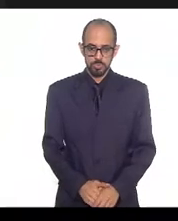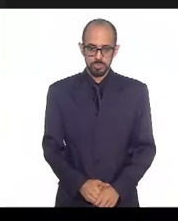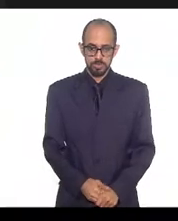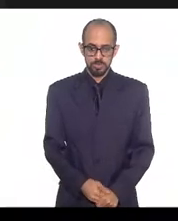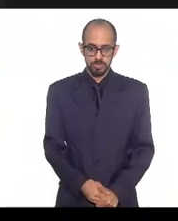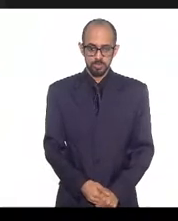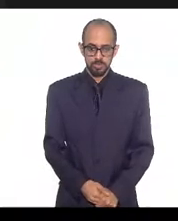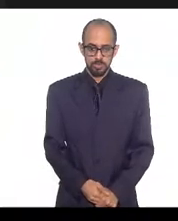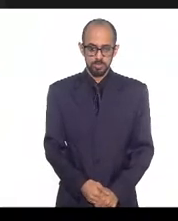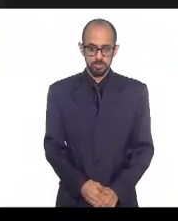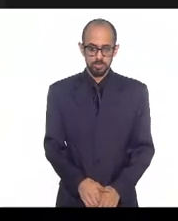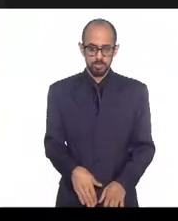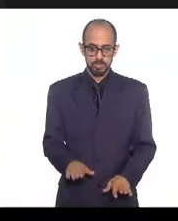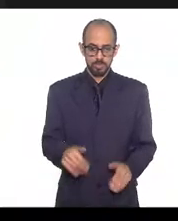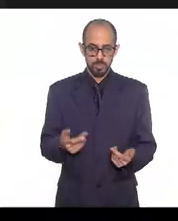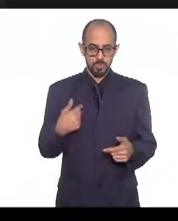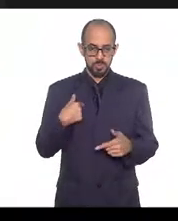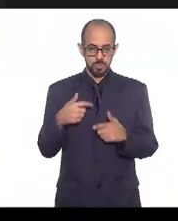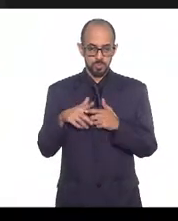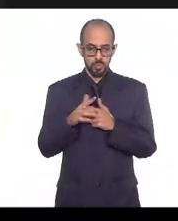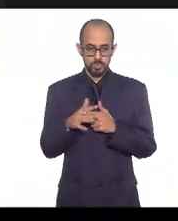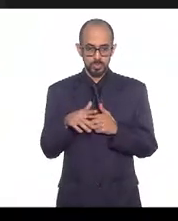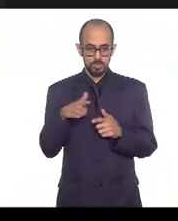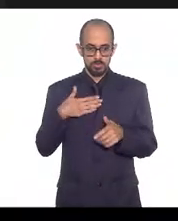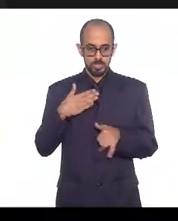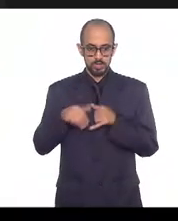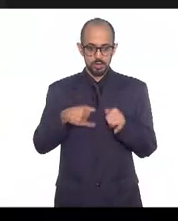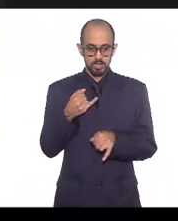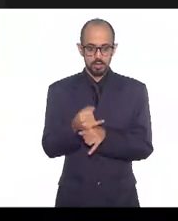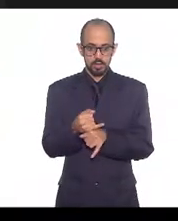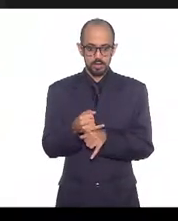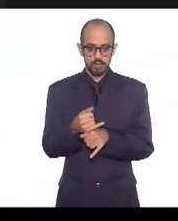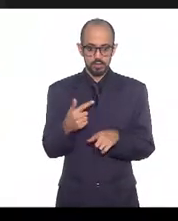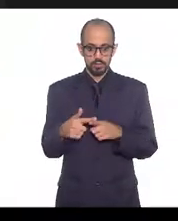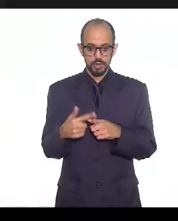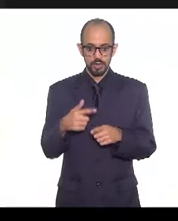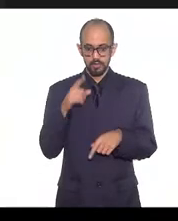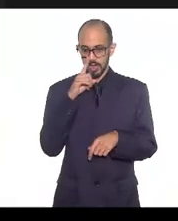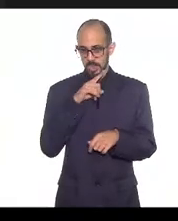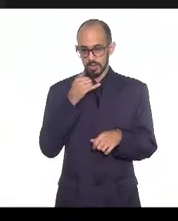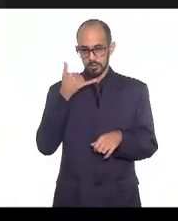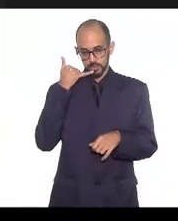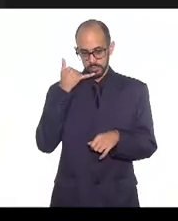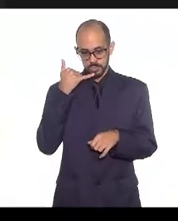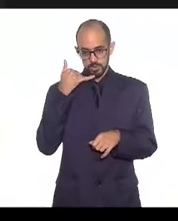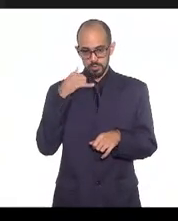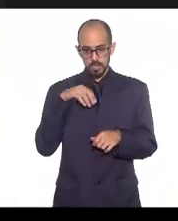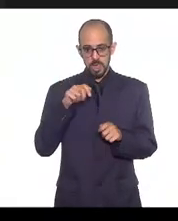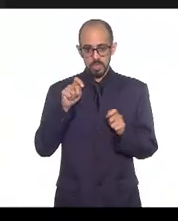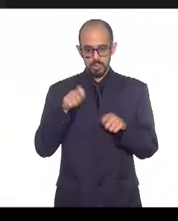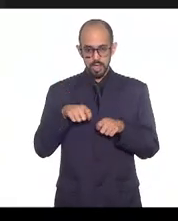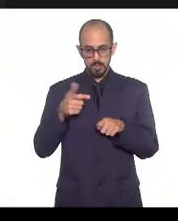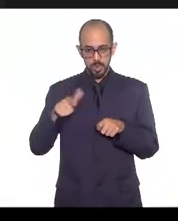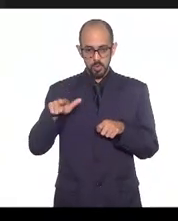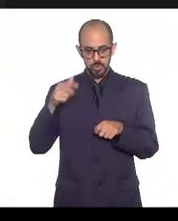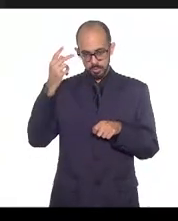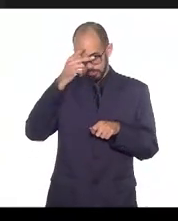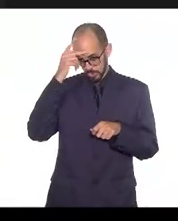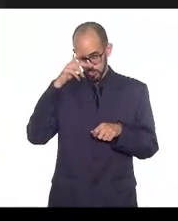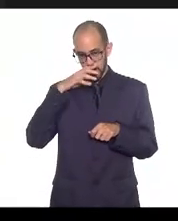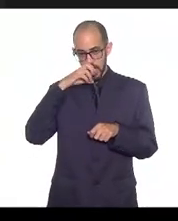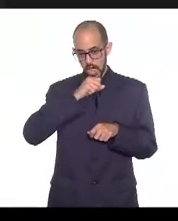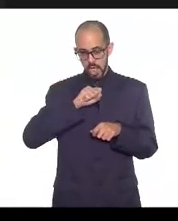Alexandre, eu estou só ajustando a minha internet aqui, porque o meu aparelho está dando um problema, está falhando. Você pode passar para uma outra pessoa